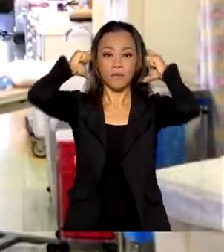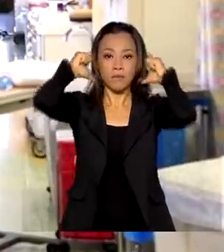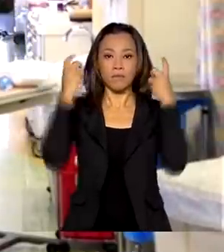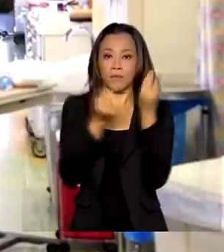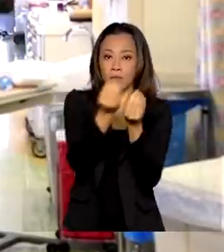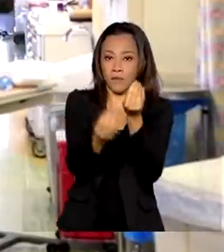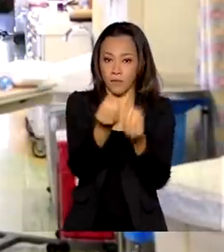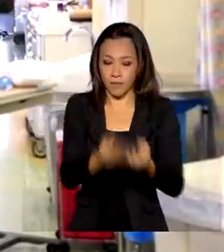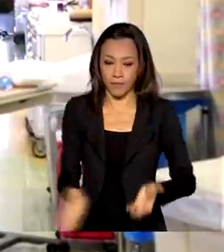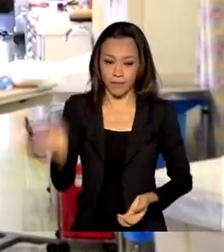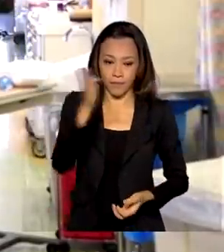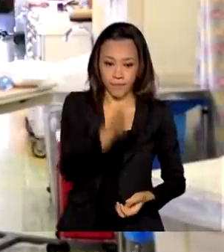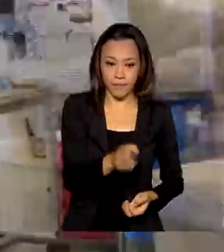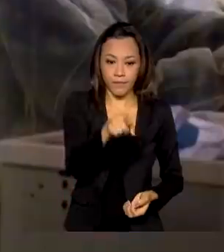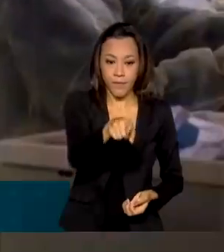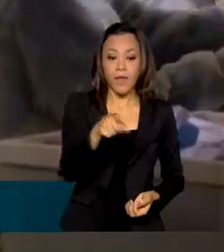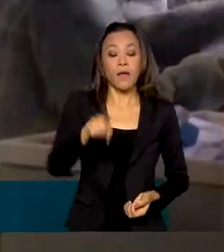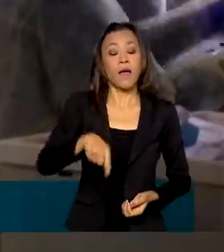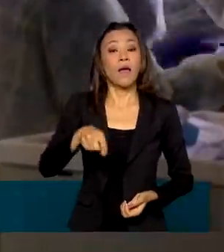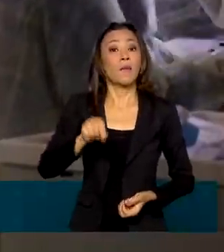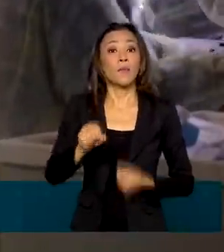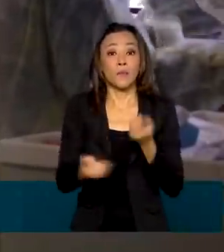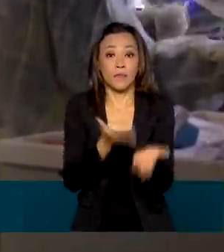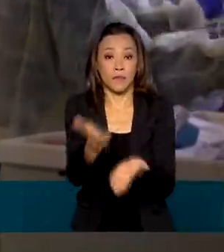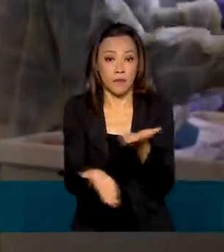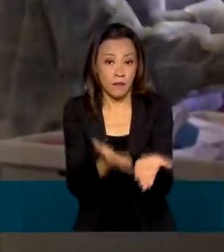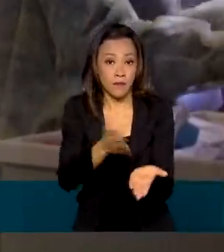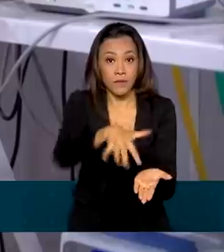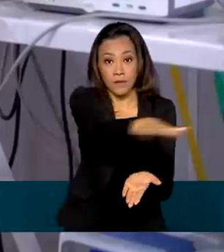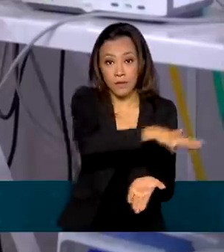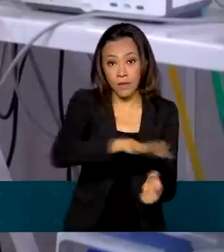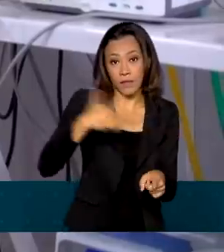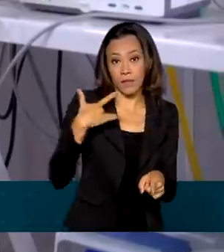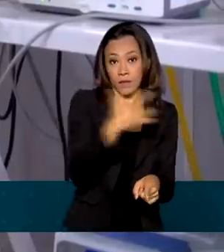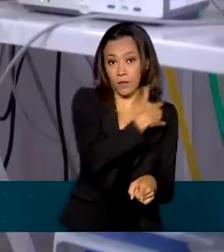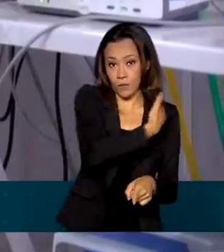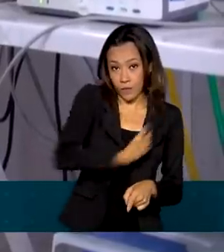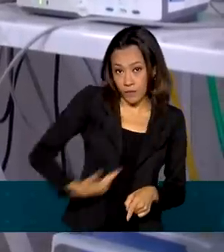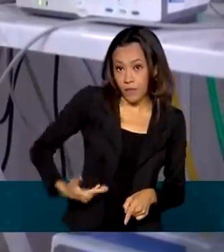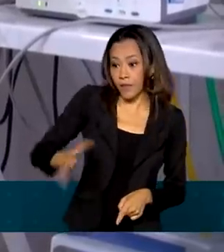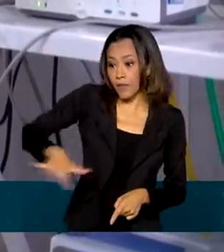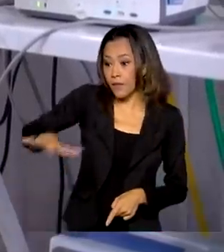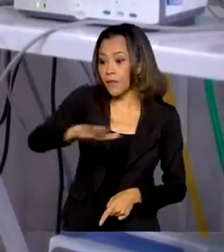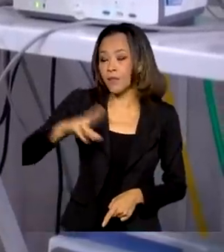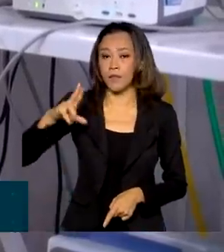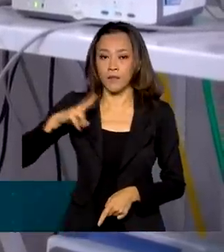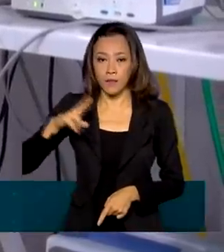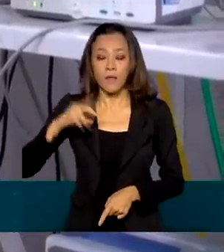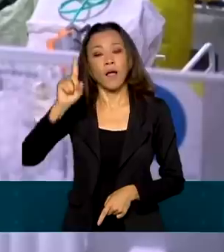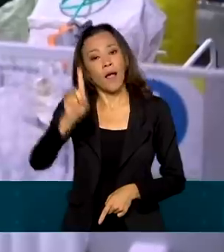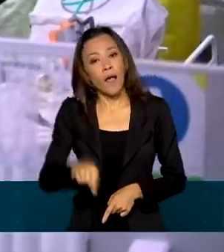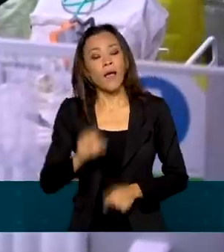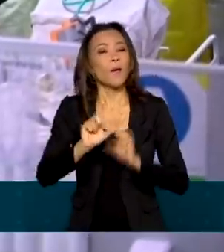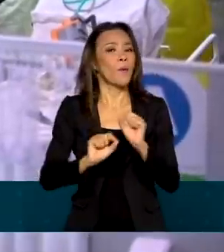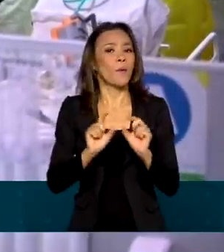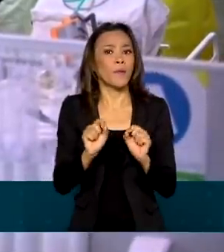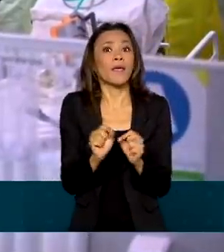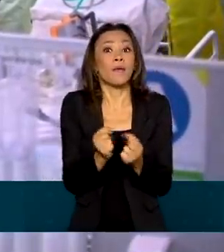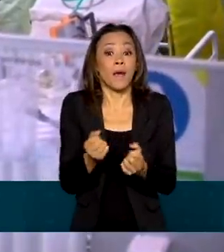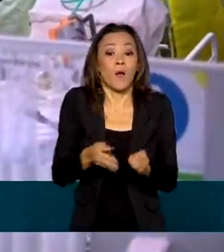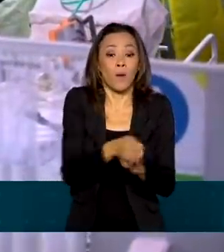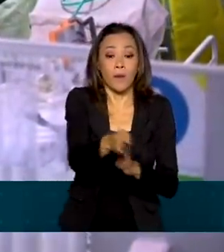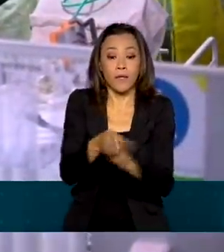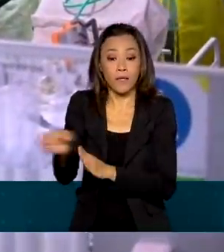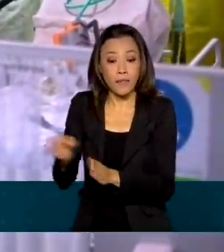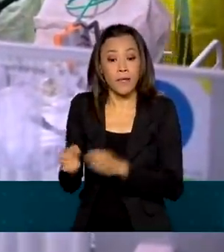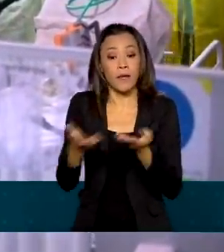medidas valem para os serviços de saúde público e privado. São orientações para o atendimento a pacientes com quadros graves